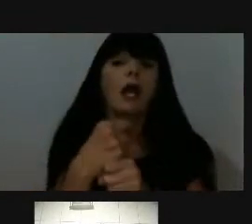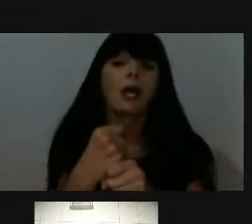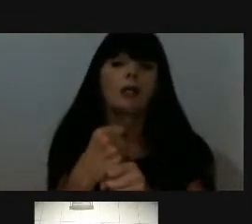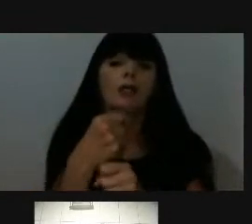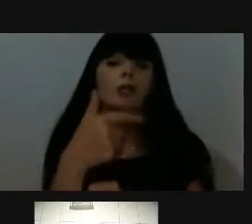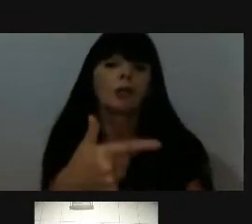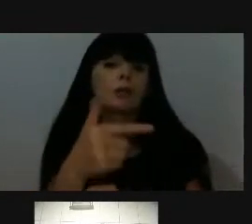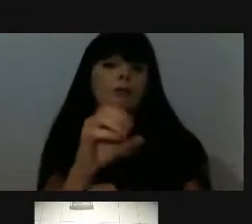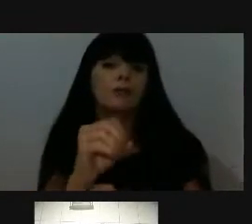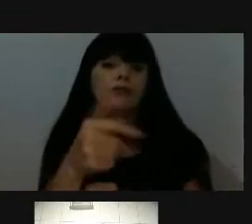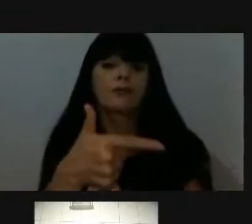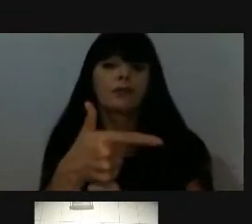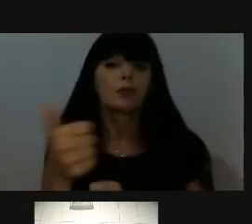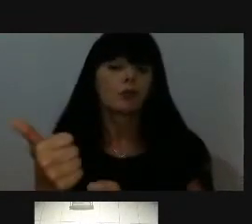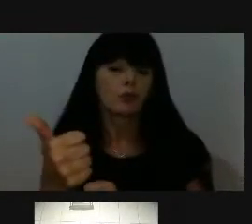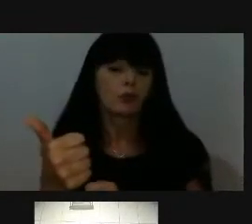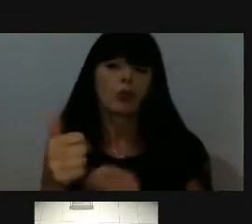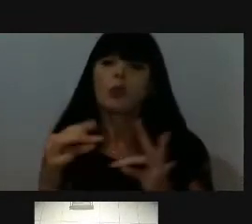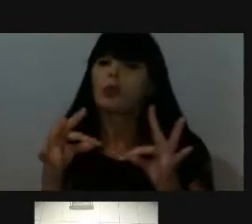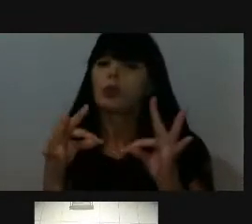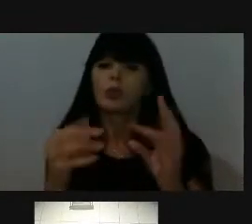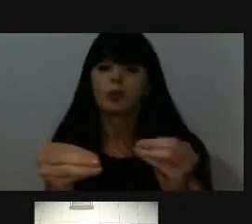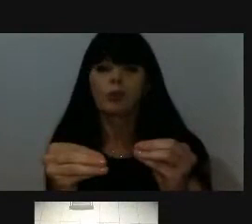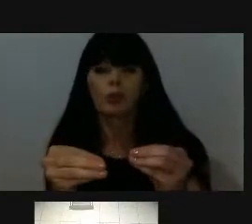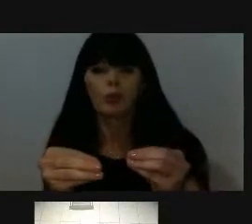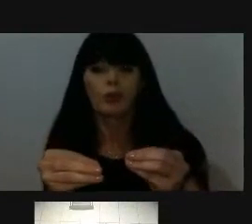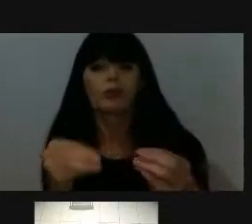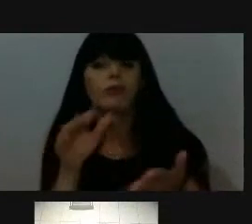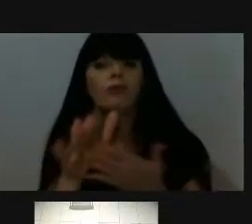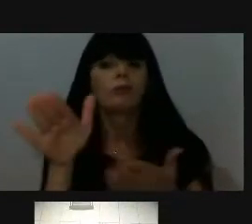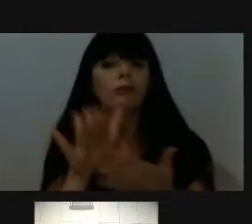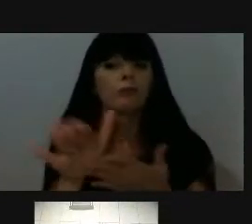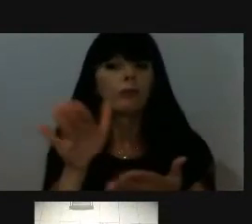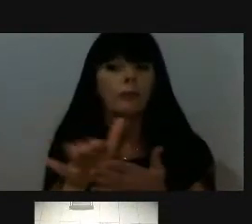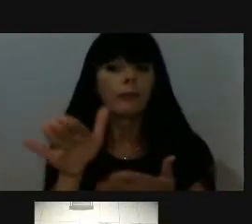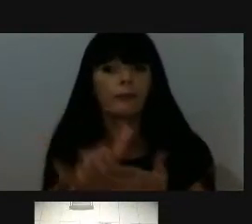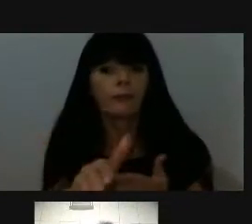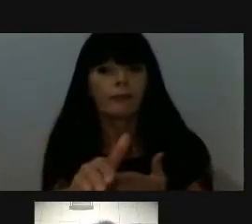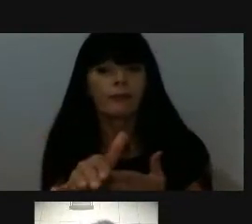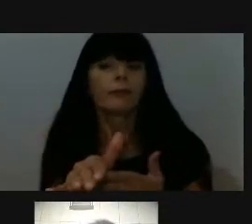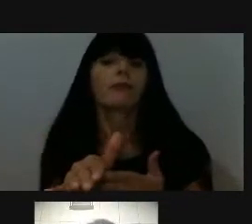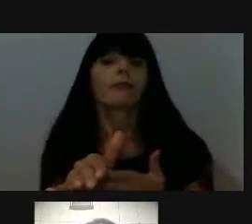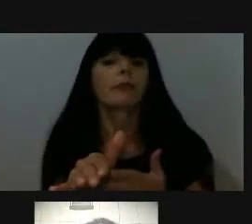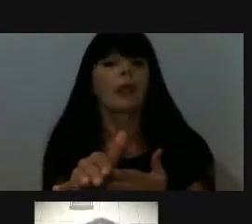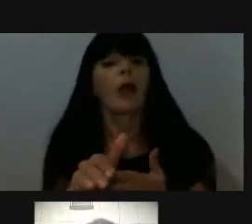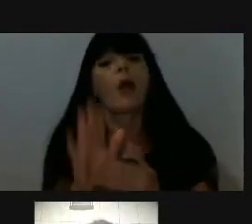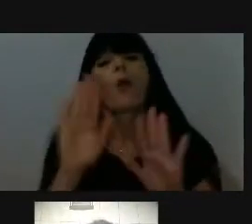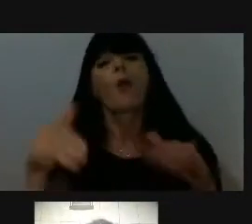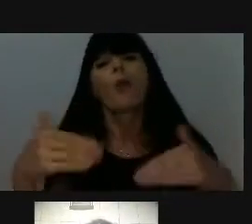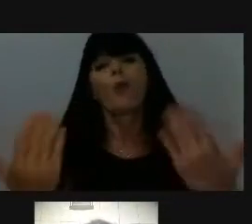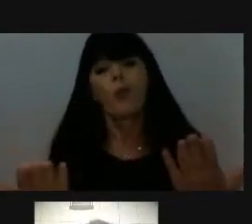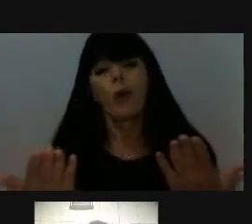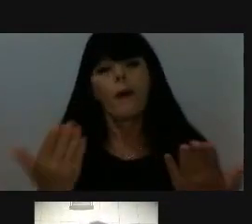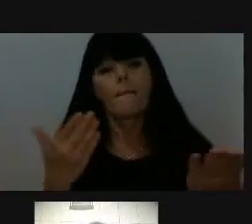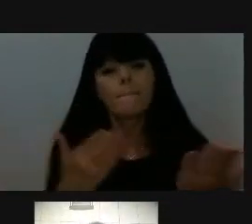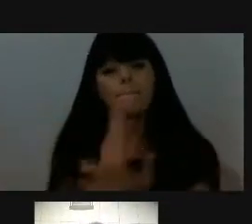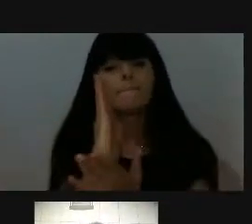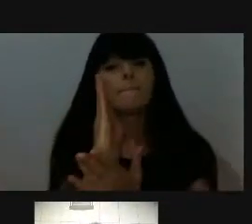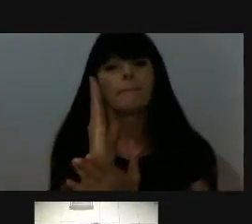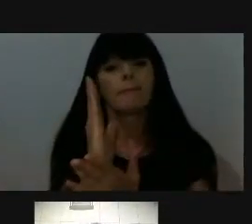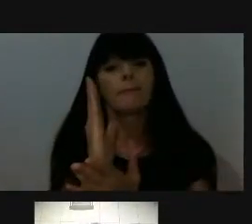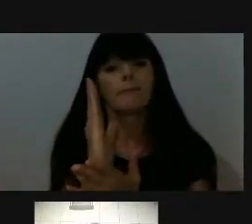2021, compreende tudo o que ele vai gastar em recursos públicos, né? Então, nós sugerimos emendas,